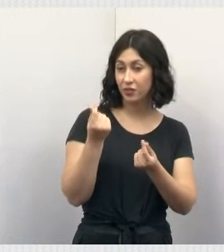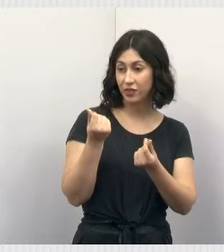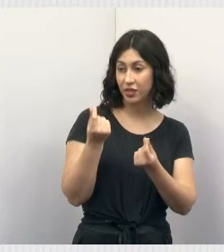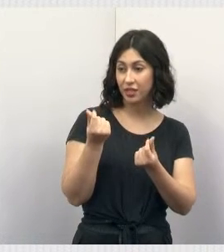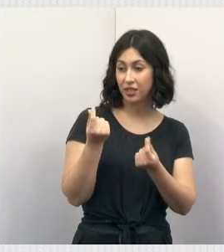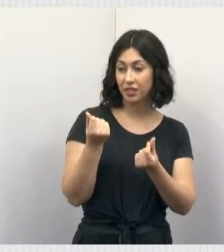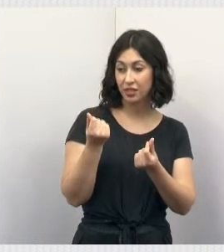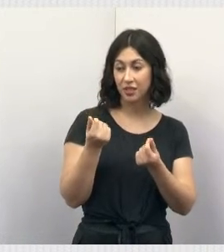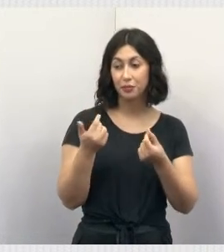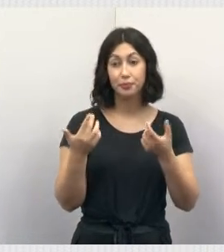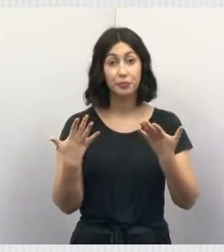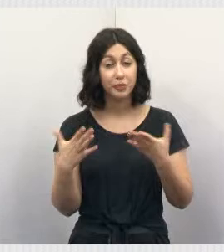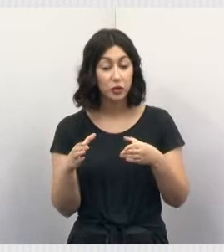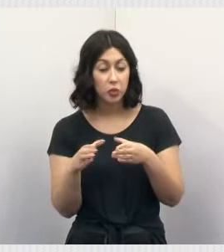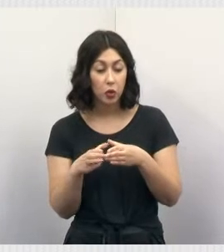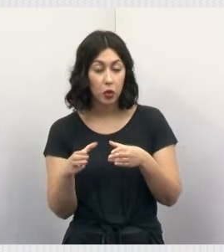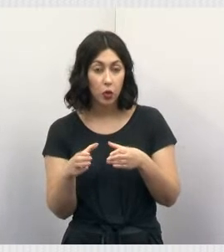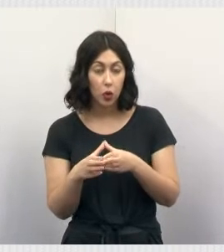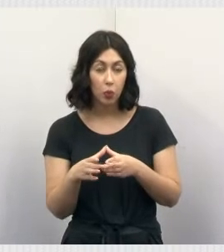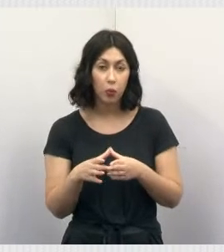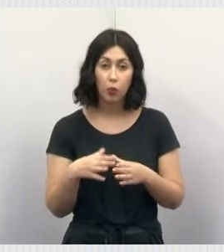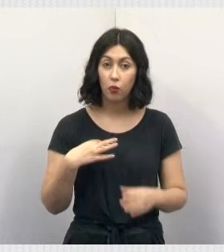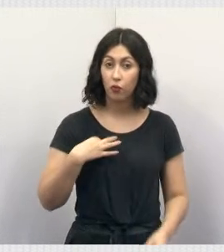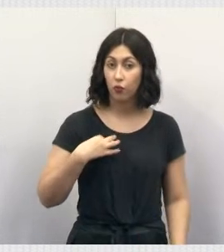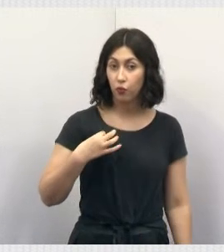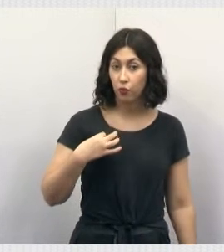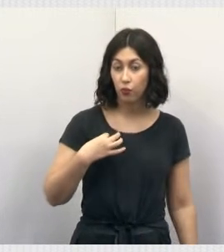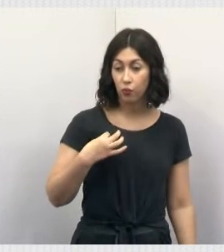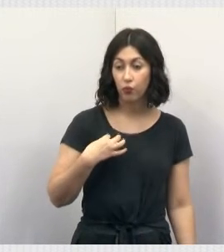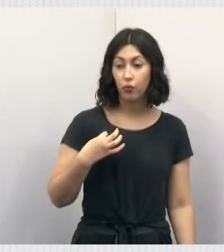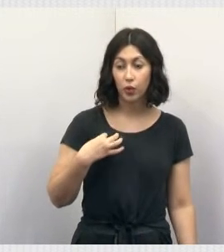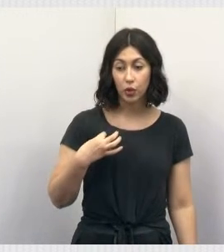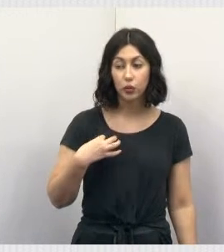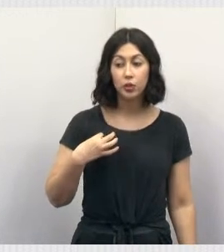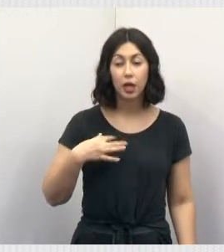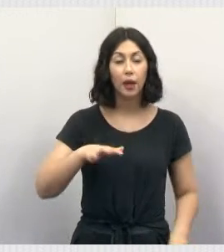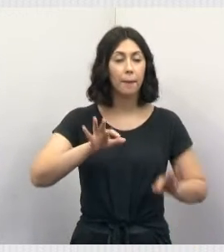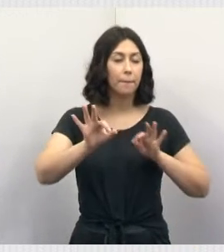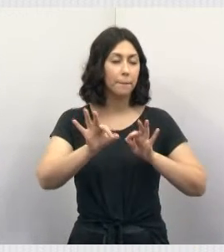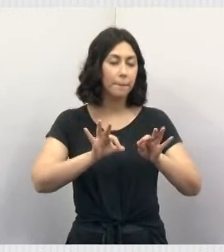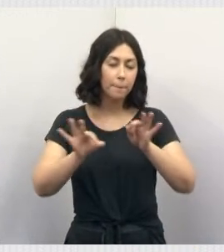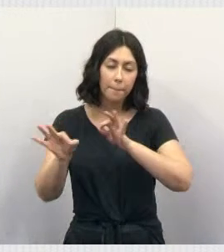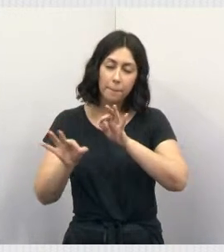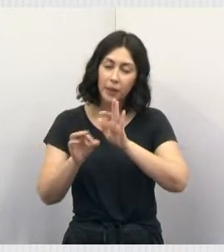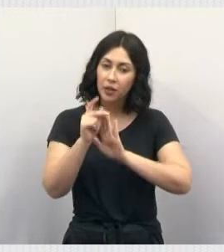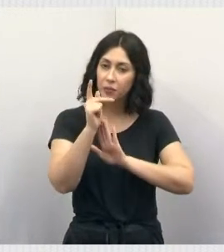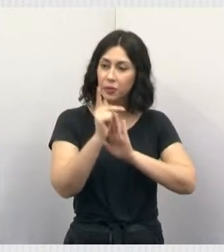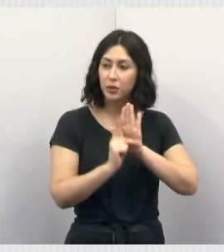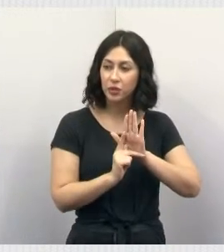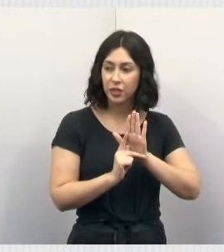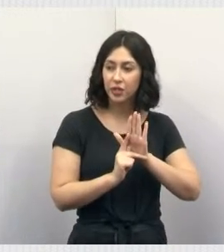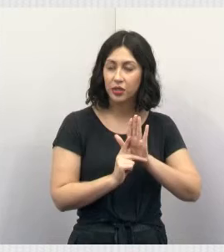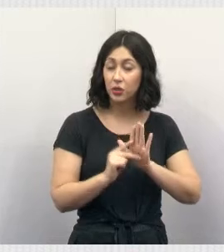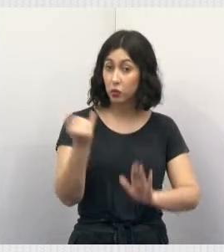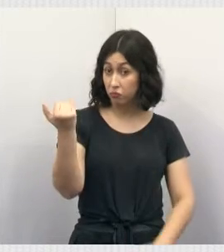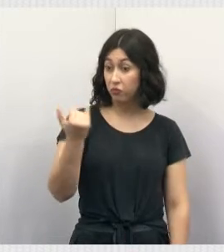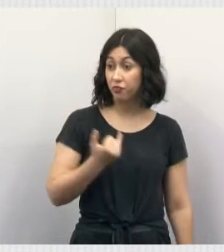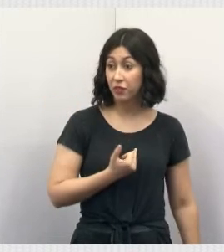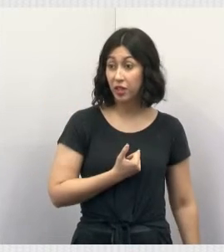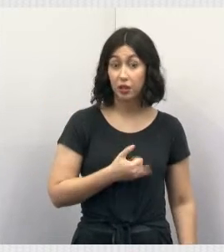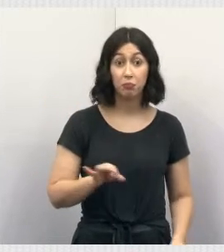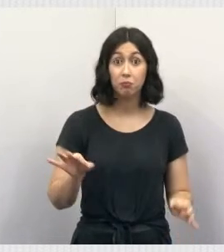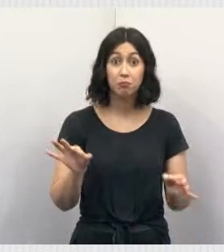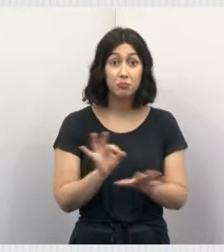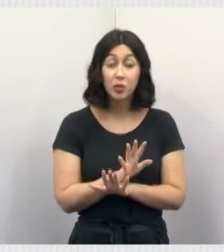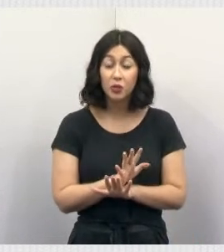Então, um grupo se voluntariou, desenvolveu todo o projeto, e vieram para abrir, está tudo